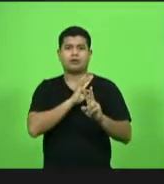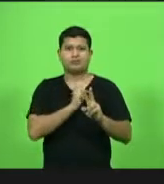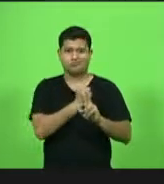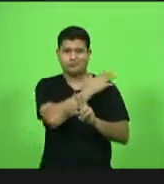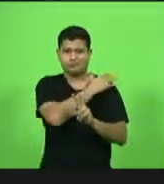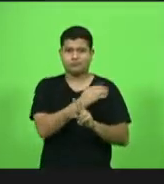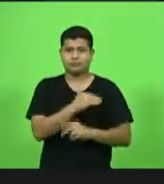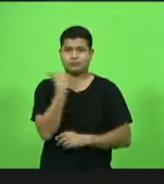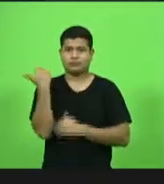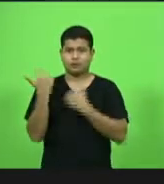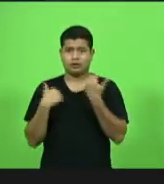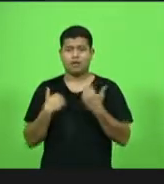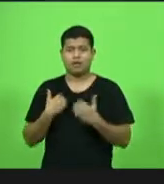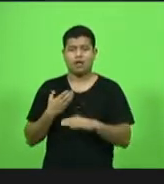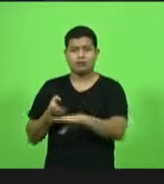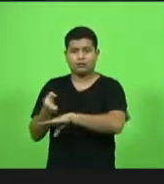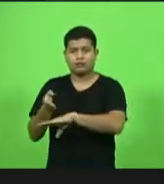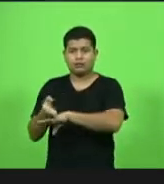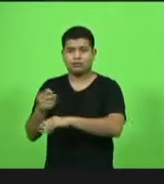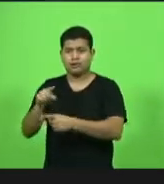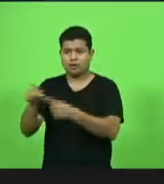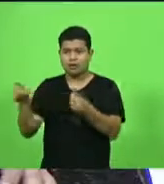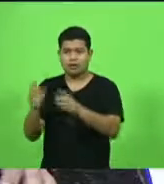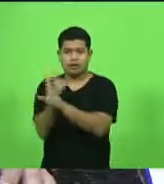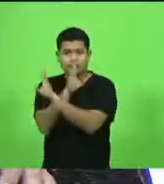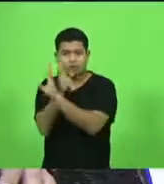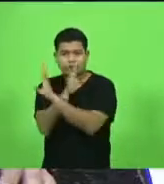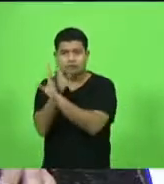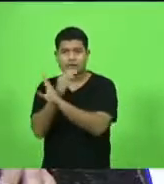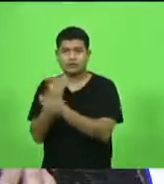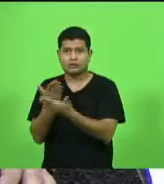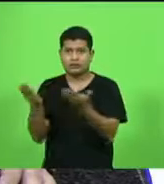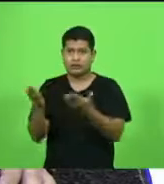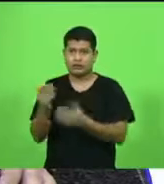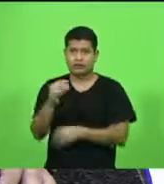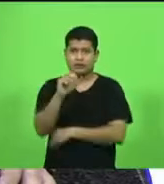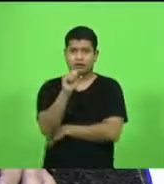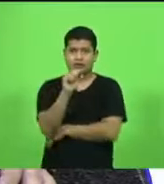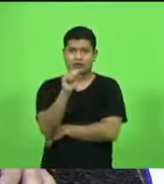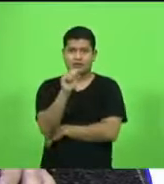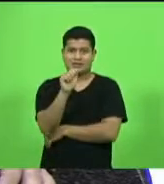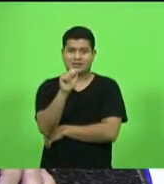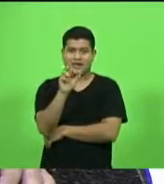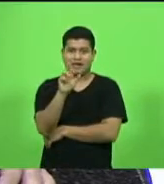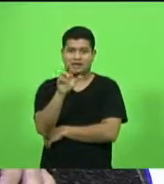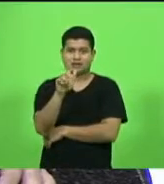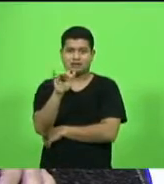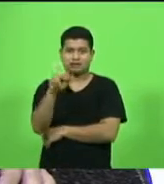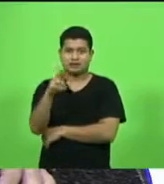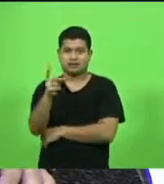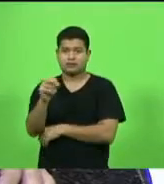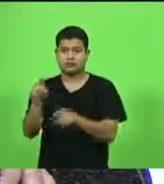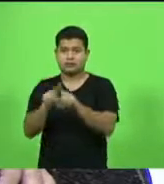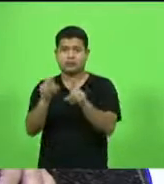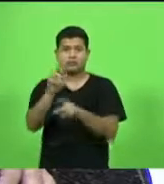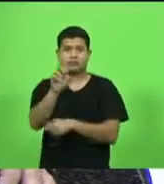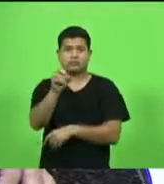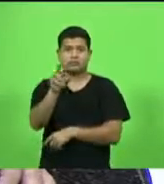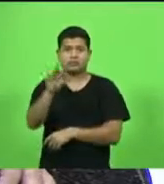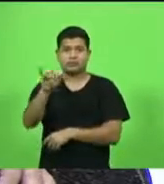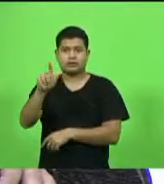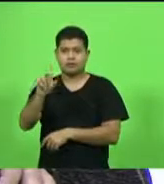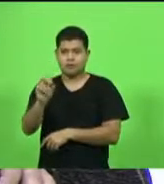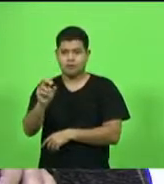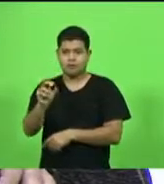da reconstituição quando o Sargin e o Rodrigão são esses dois que foram presos. Nós estivemos em perseguição